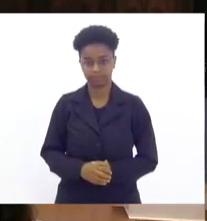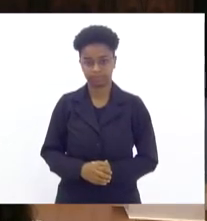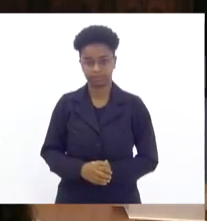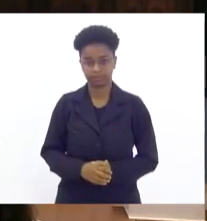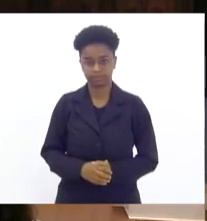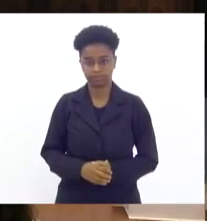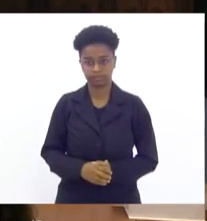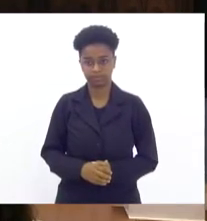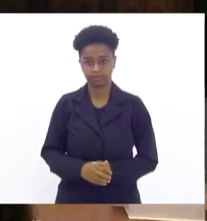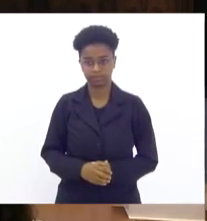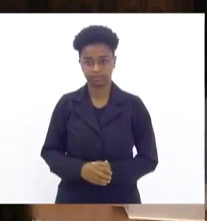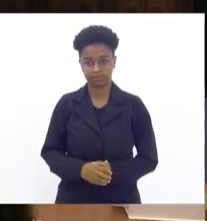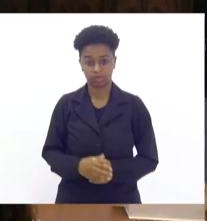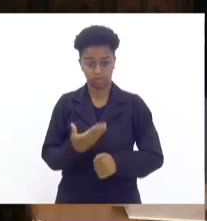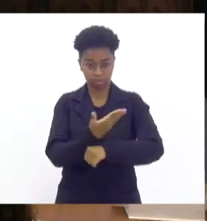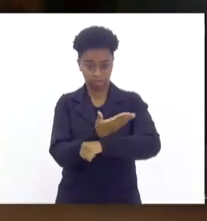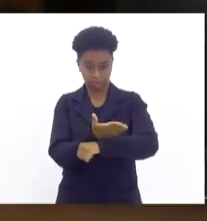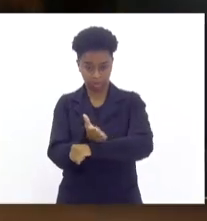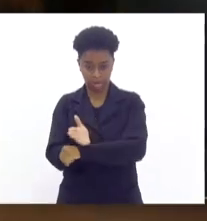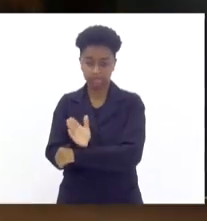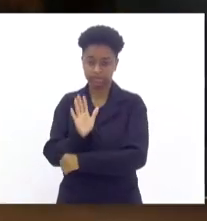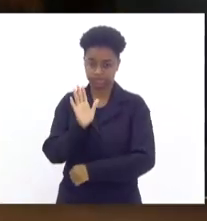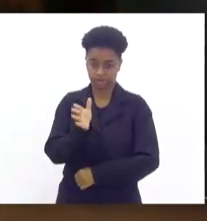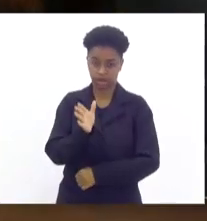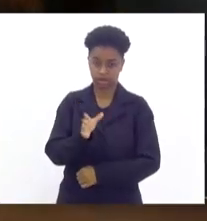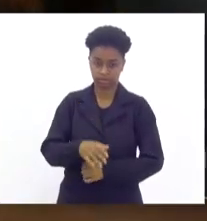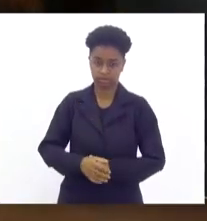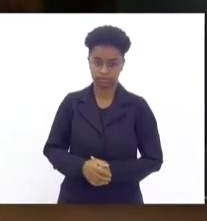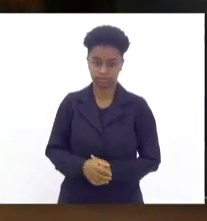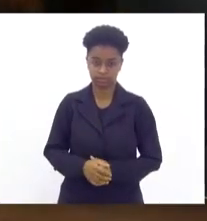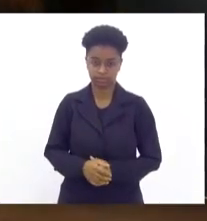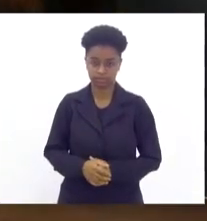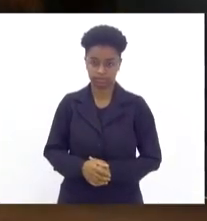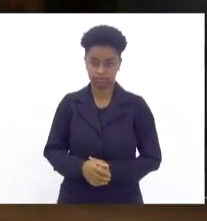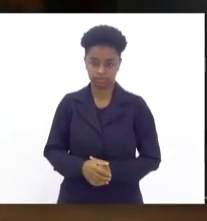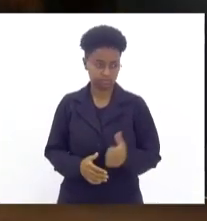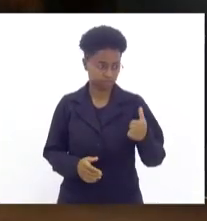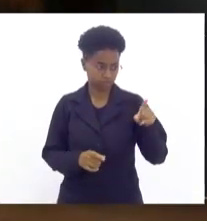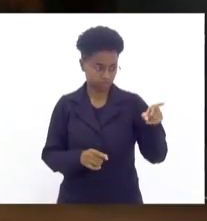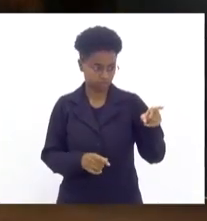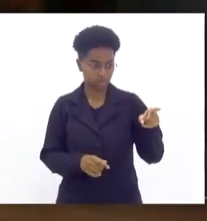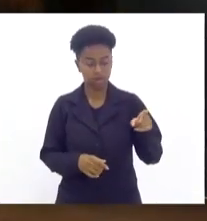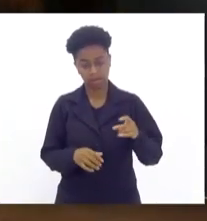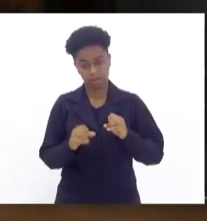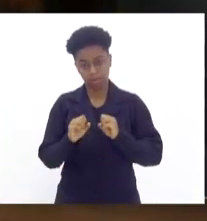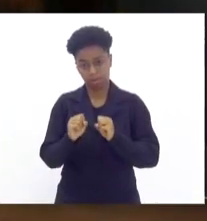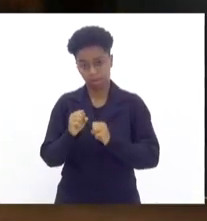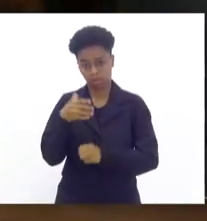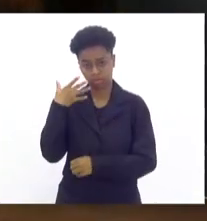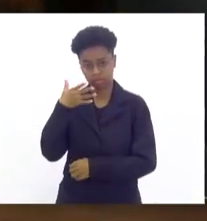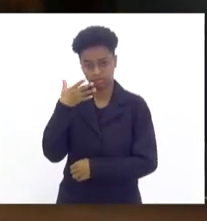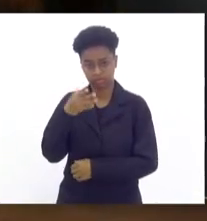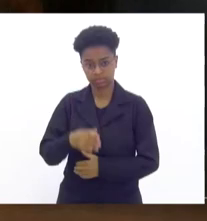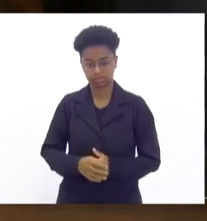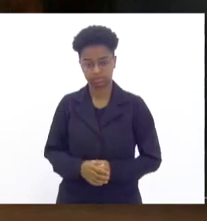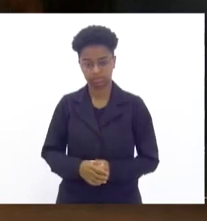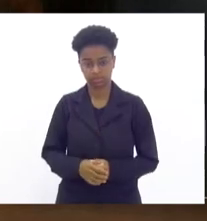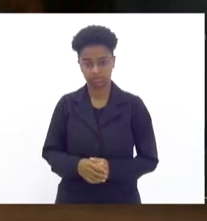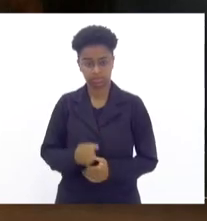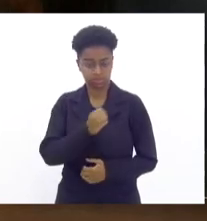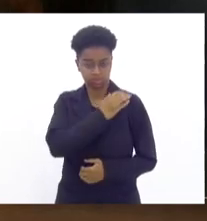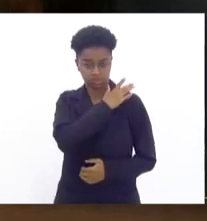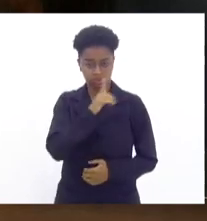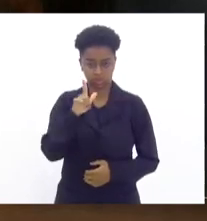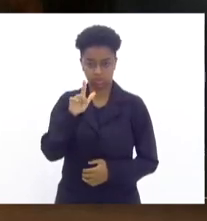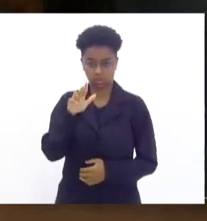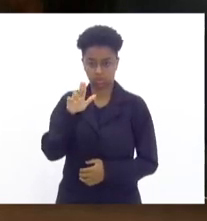Como o nosso tempo já está bem adiantado, eu passo a palavra então para o coronel Luiz Carlos